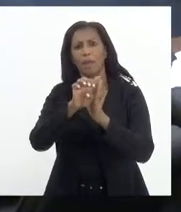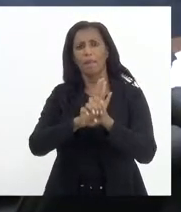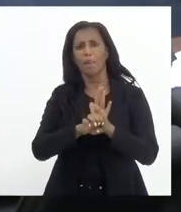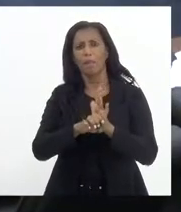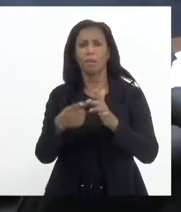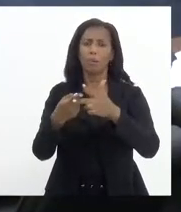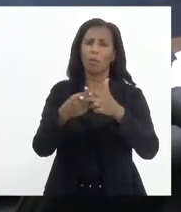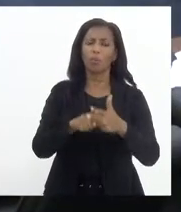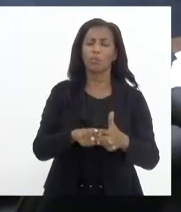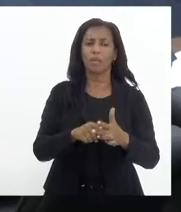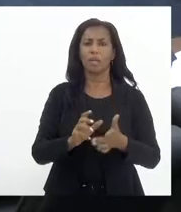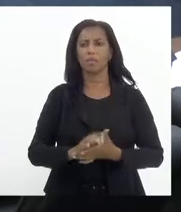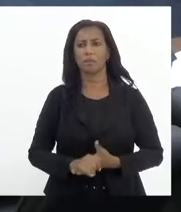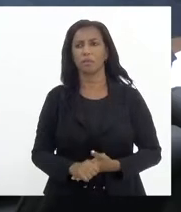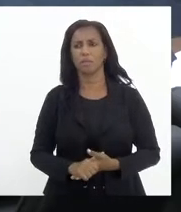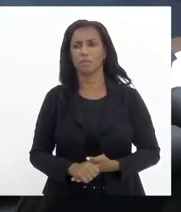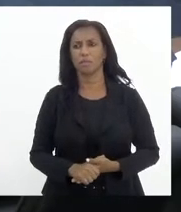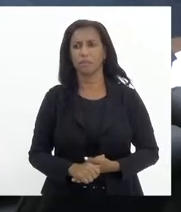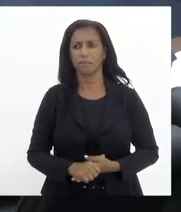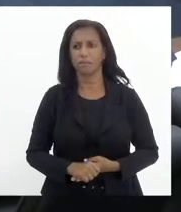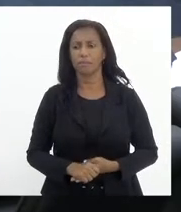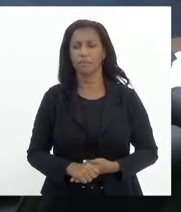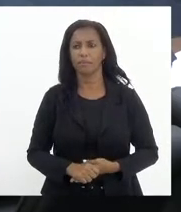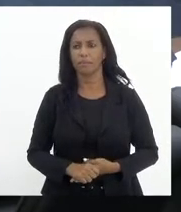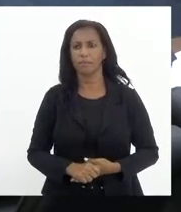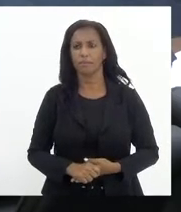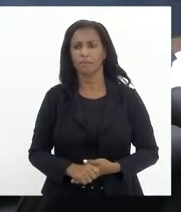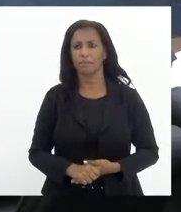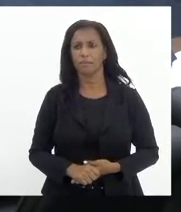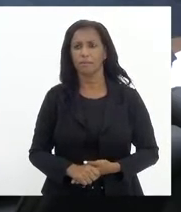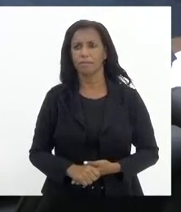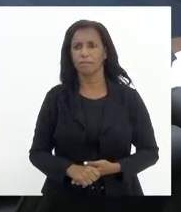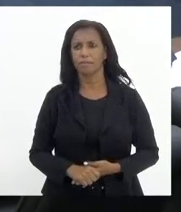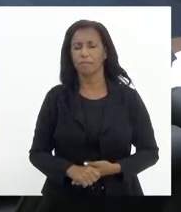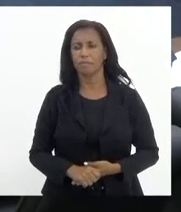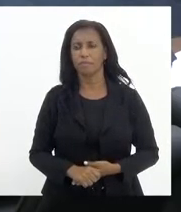você acerta. Ele está dando canete. A gente ajusta o texto depois.